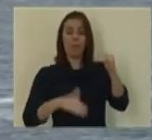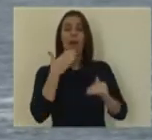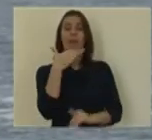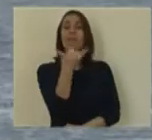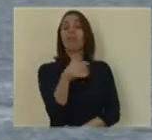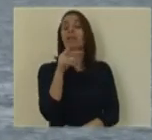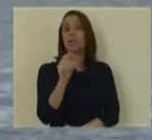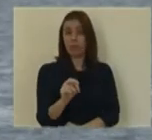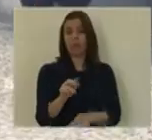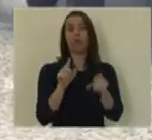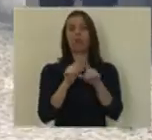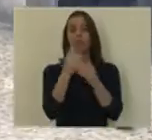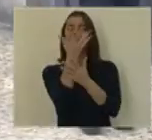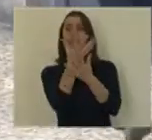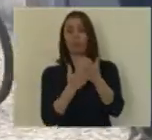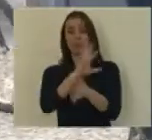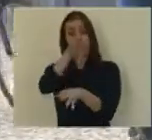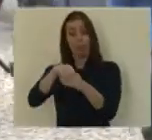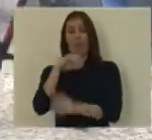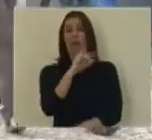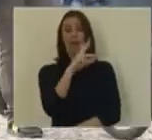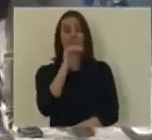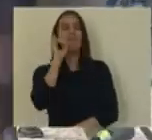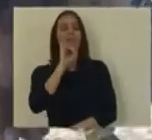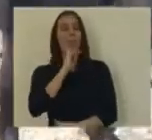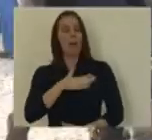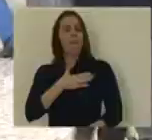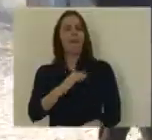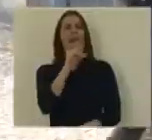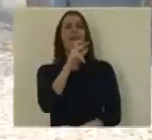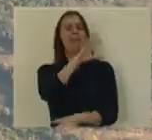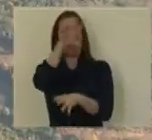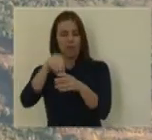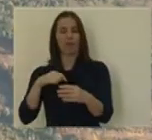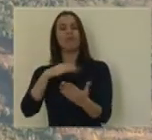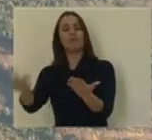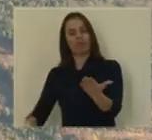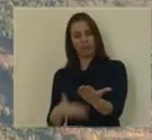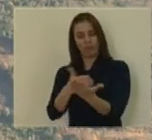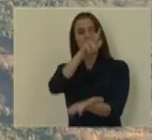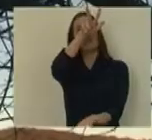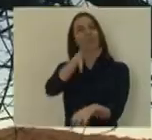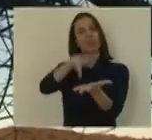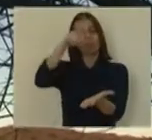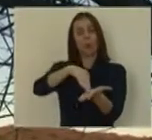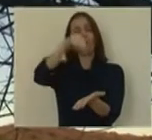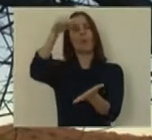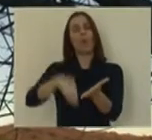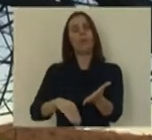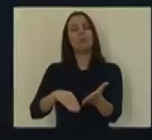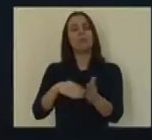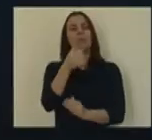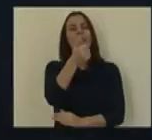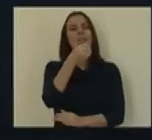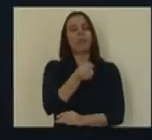menos de 23 anos e a dedução no IRS do valor do IVA do passo social. Propusemos e aprovamos a contratação